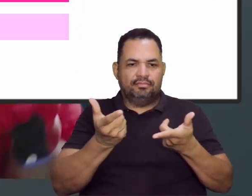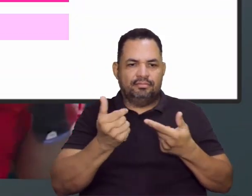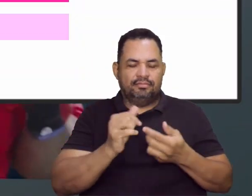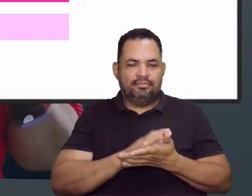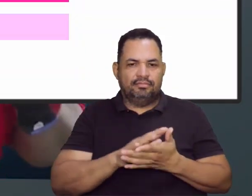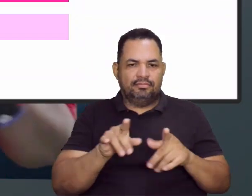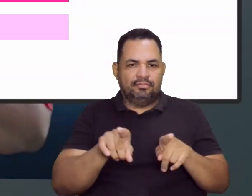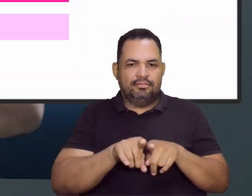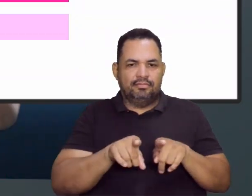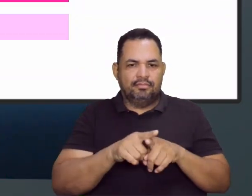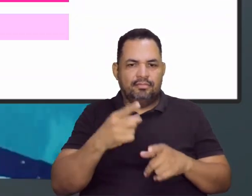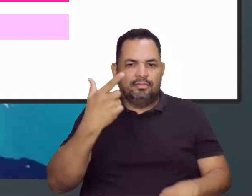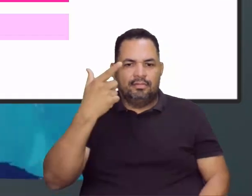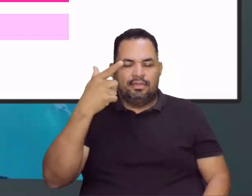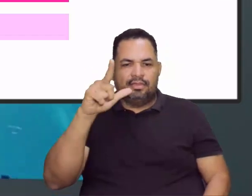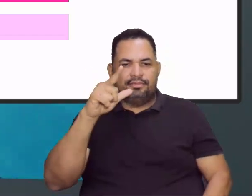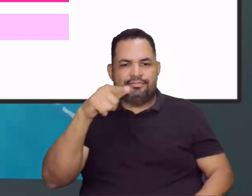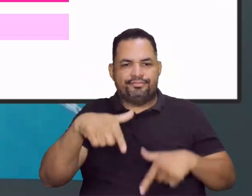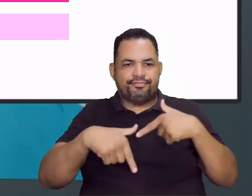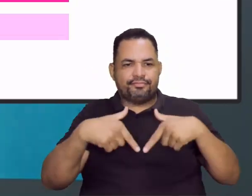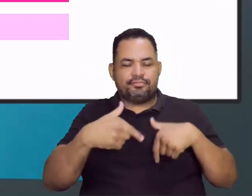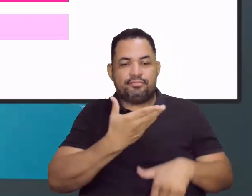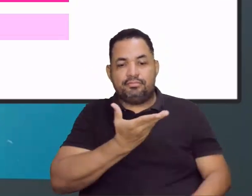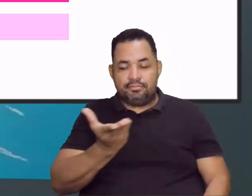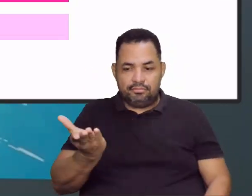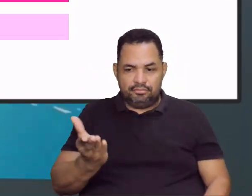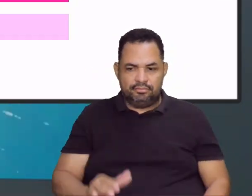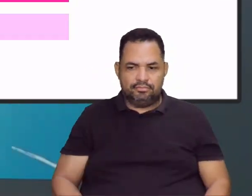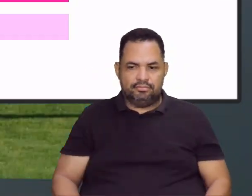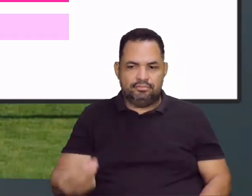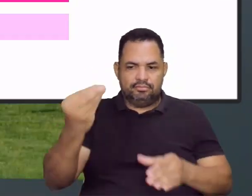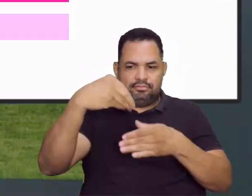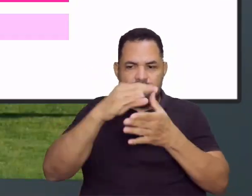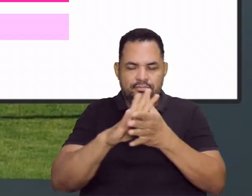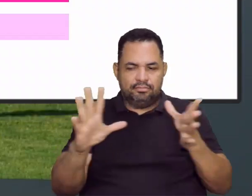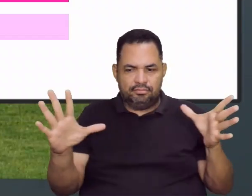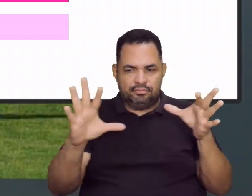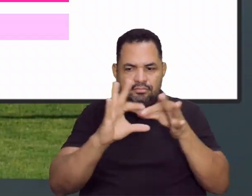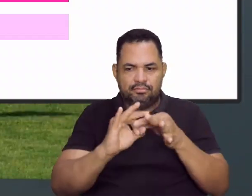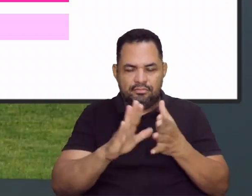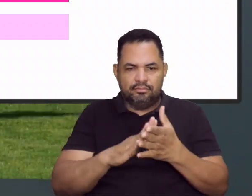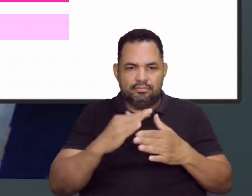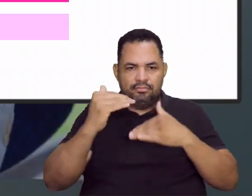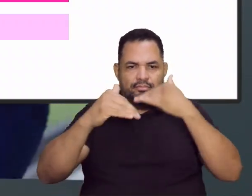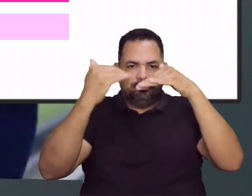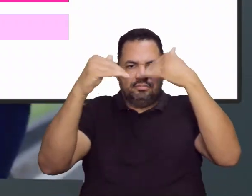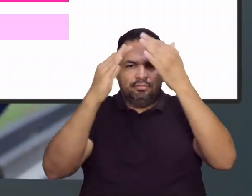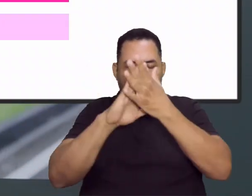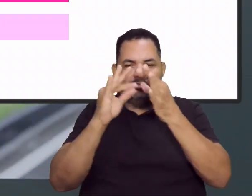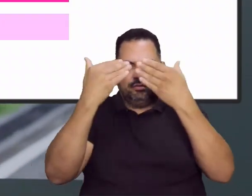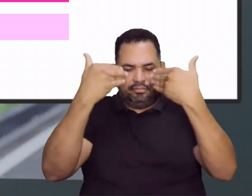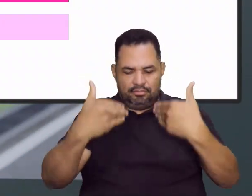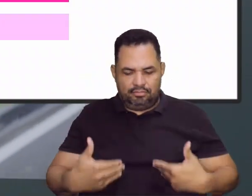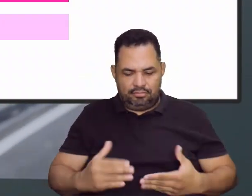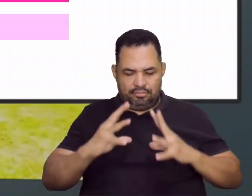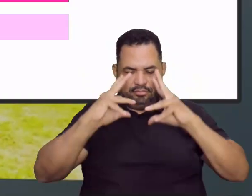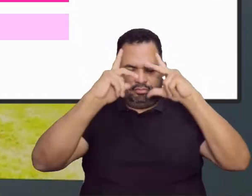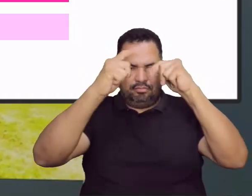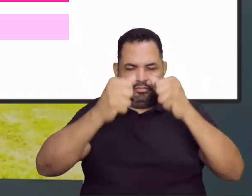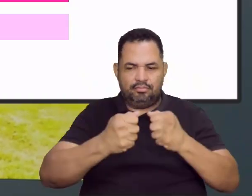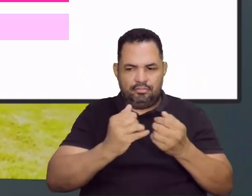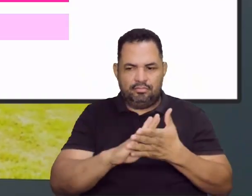Eu também consigo trabalhar com você, caríssimo estudante. Dentro desse contexto, né? Esse desenvolvimento físico integral.